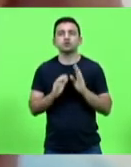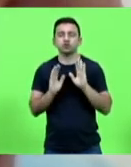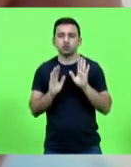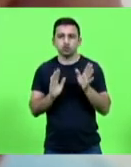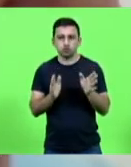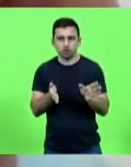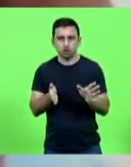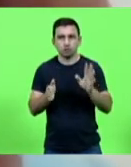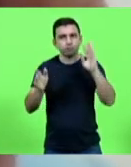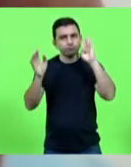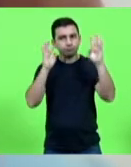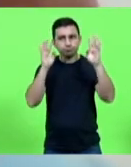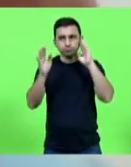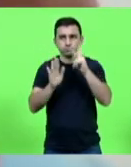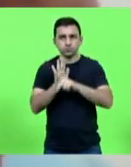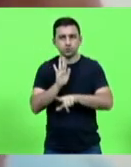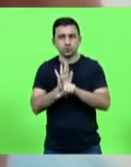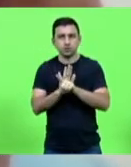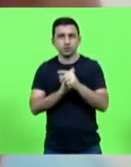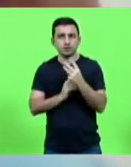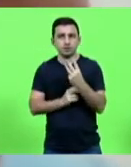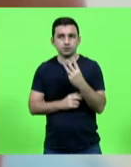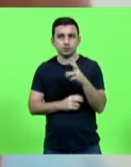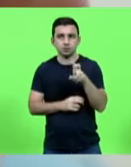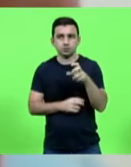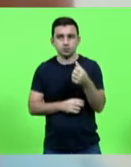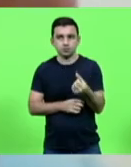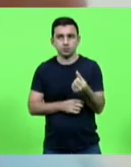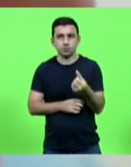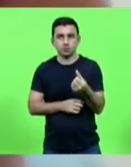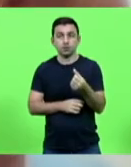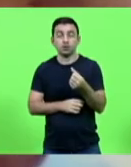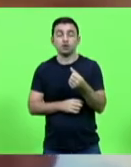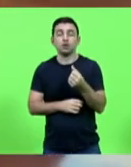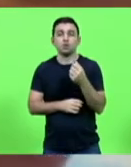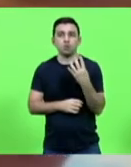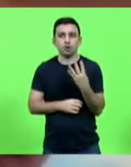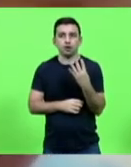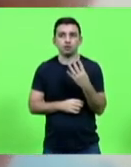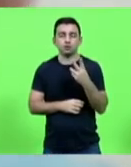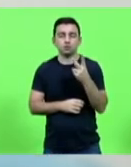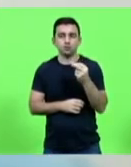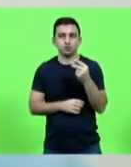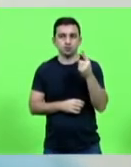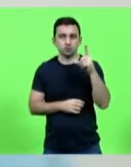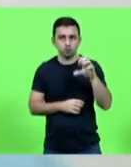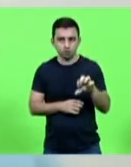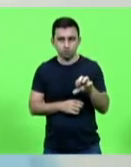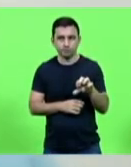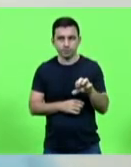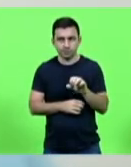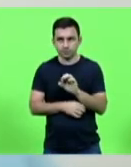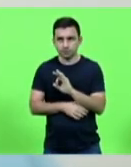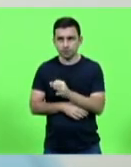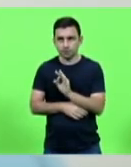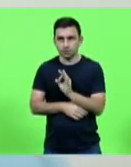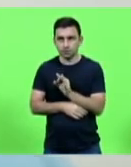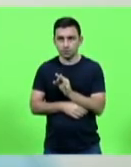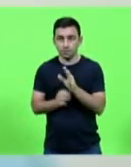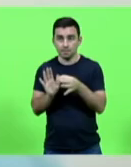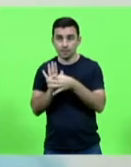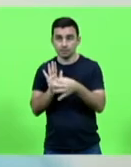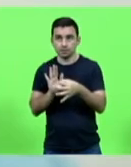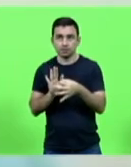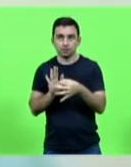apensado o PL 356.4 de 2019. É isso, né? Aparecer pela aprovação.